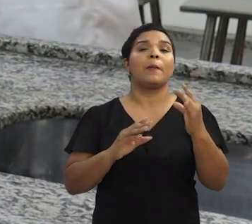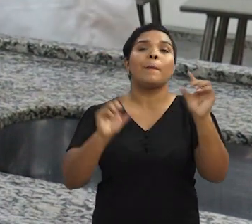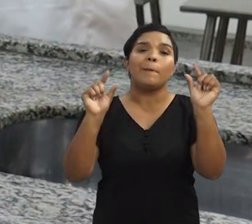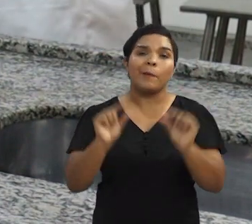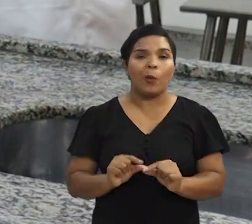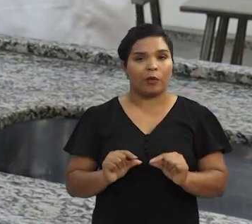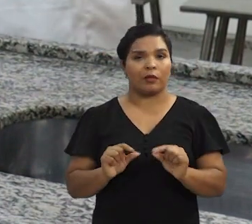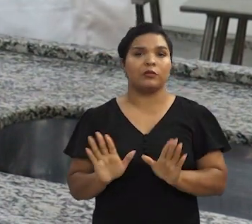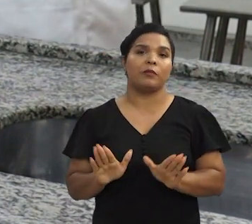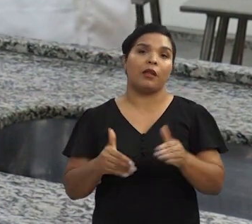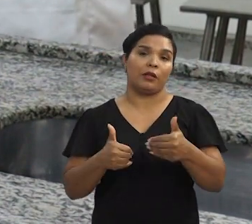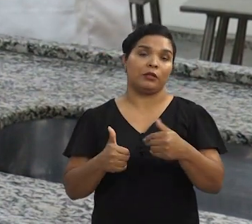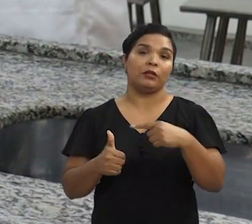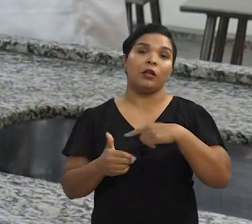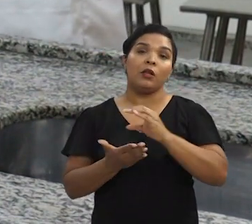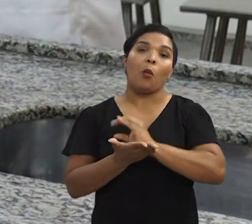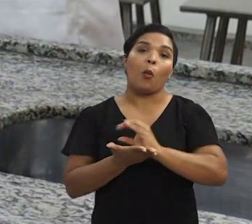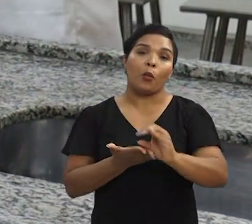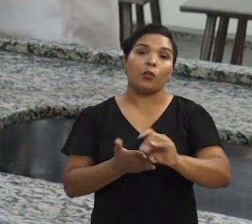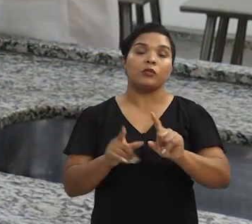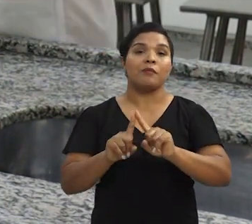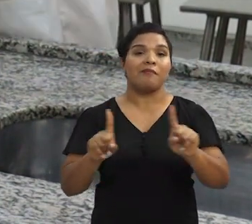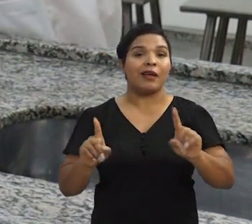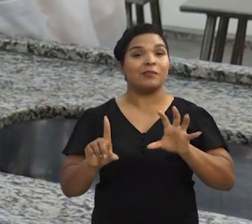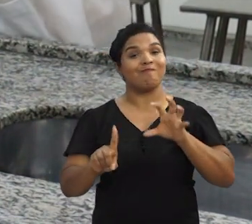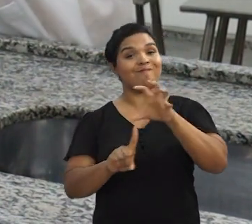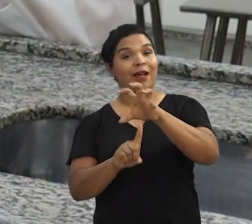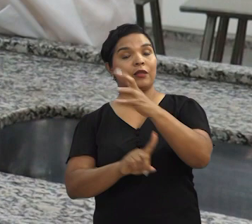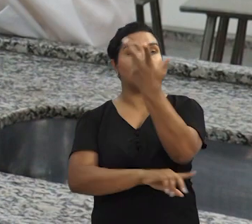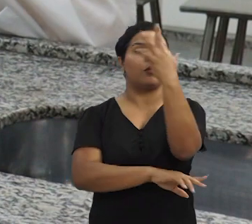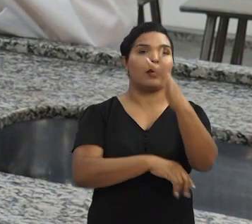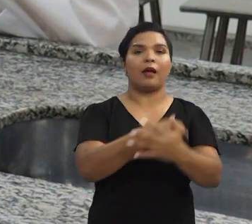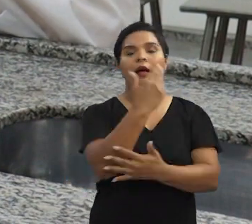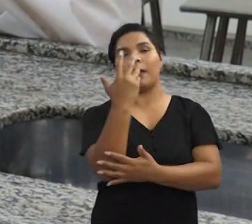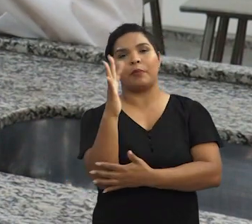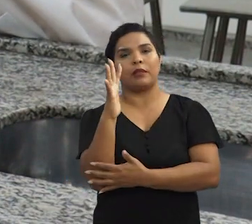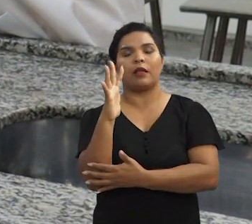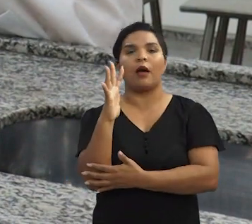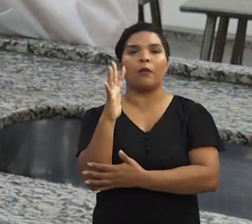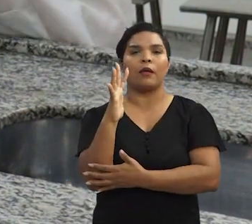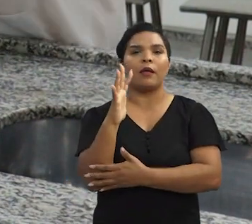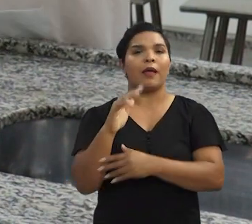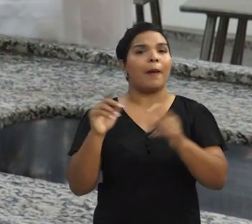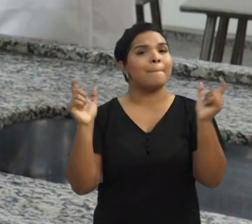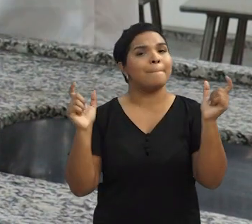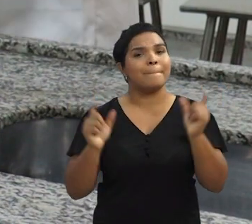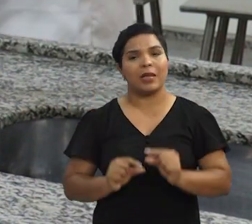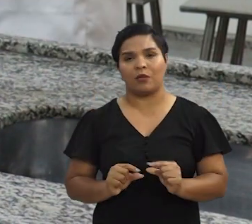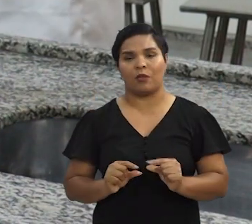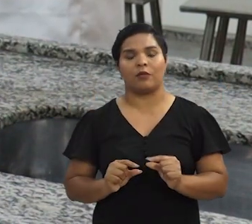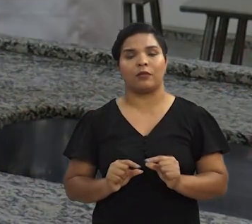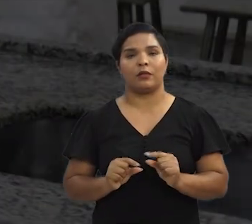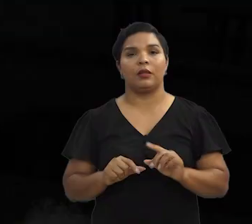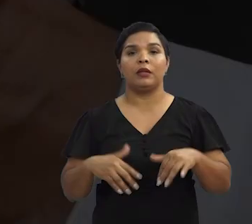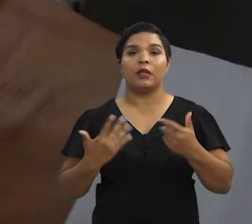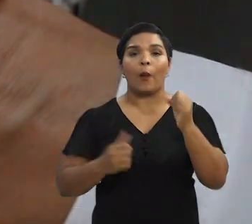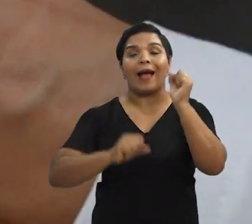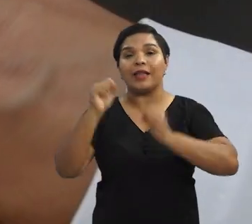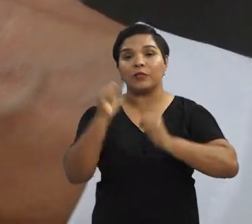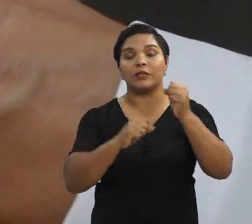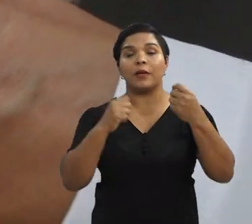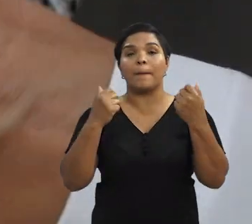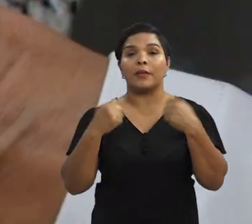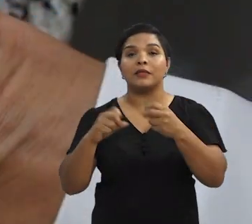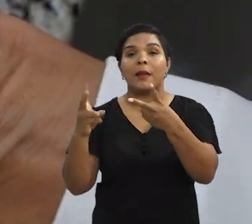baixa de embalagens. Então, tem a questão do custo. Mas o impacto ambiental é infinitamente menor. Então,